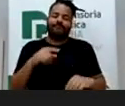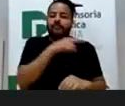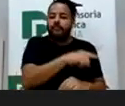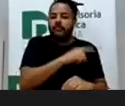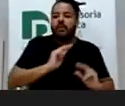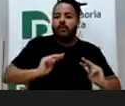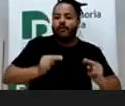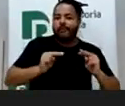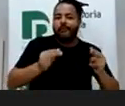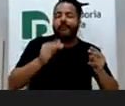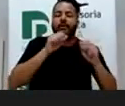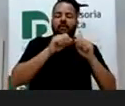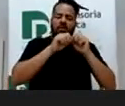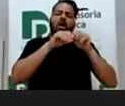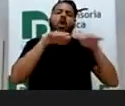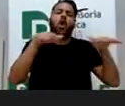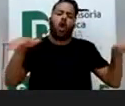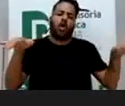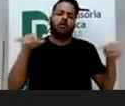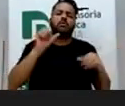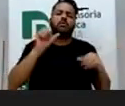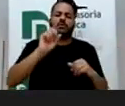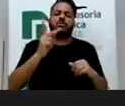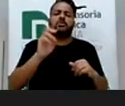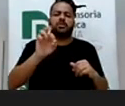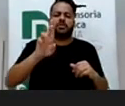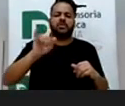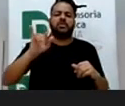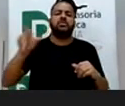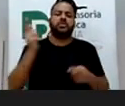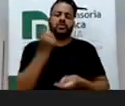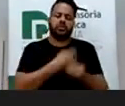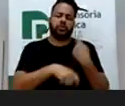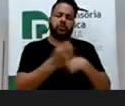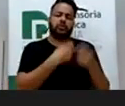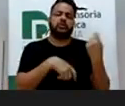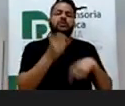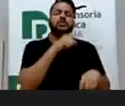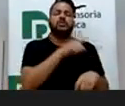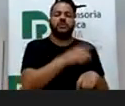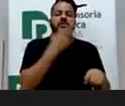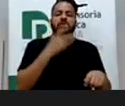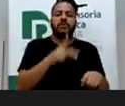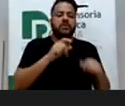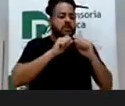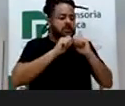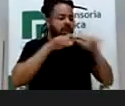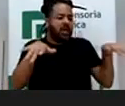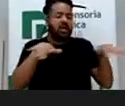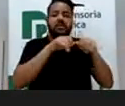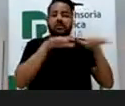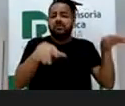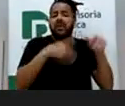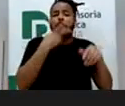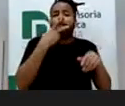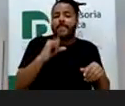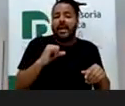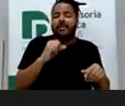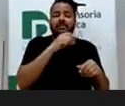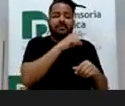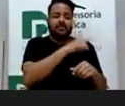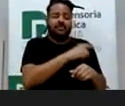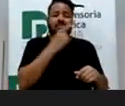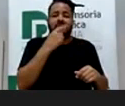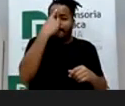crescimento muito grande do chamado charity comercial, que é a exploração comercial por pais de